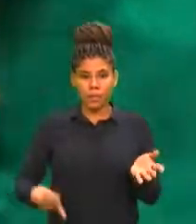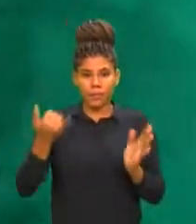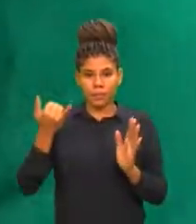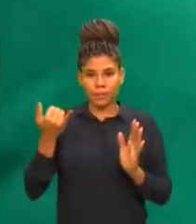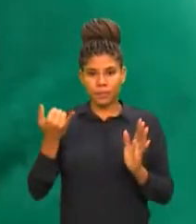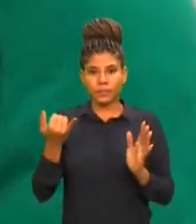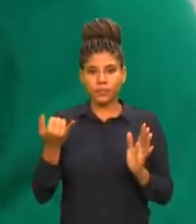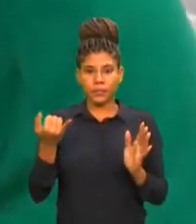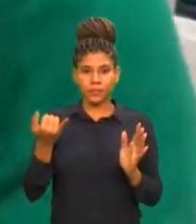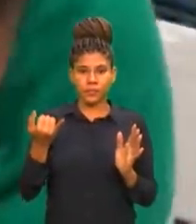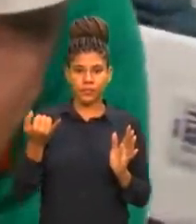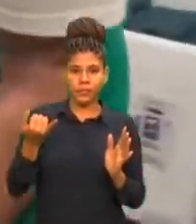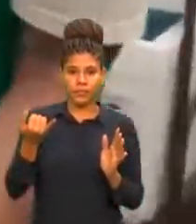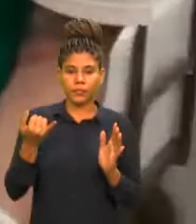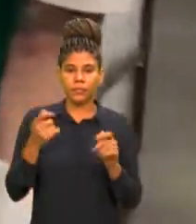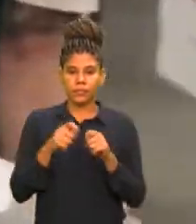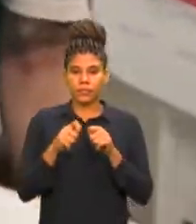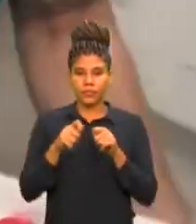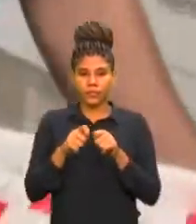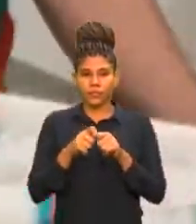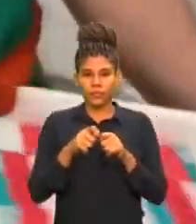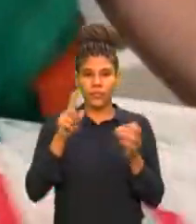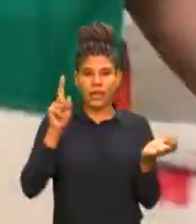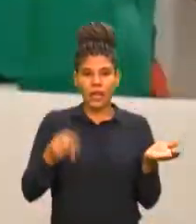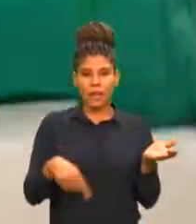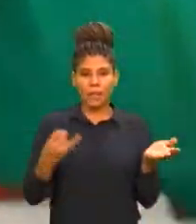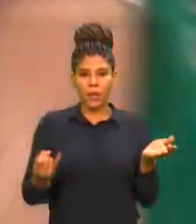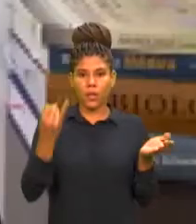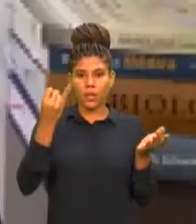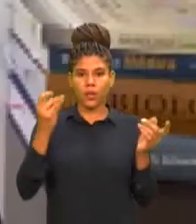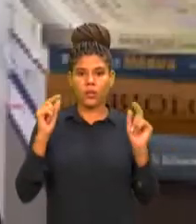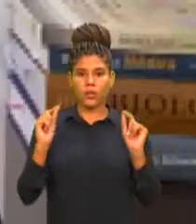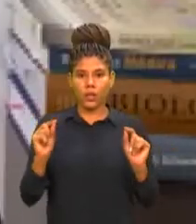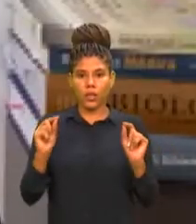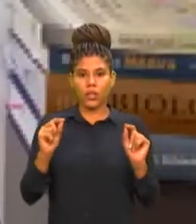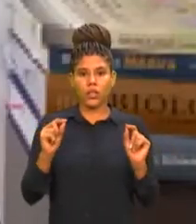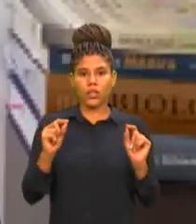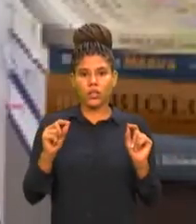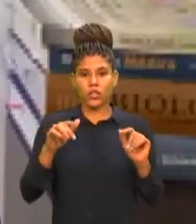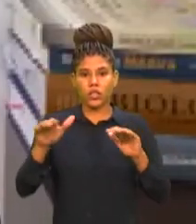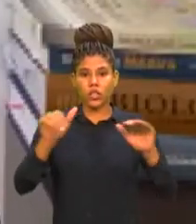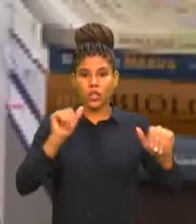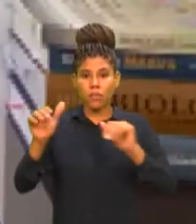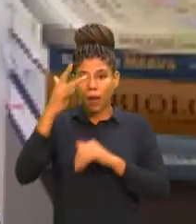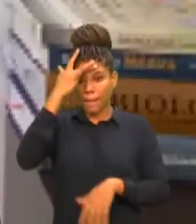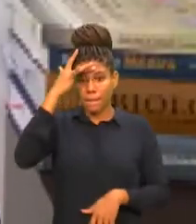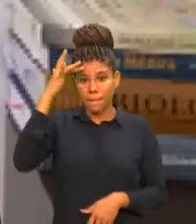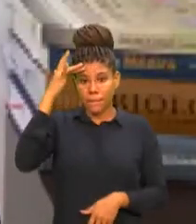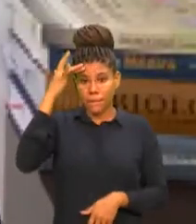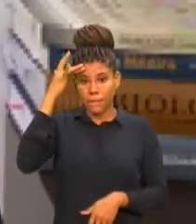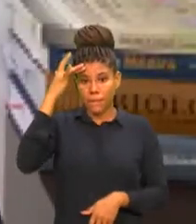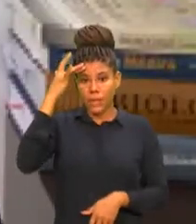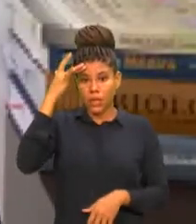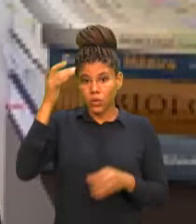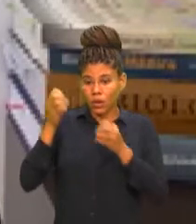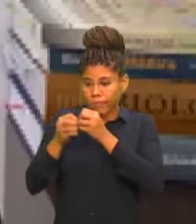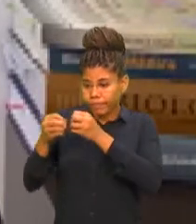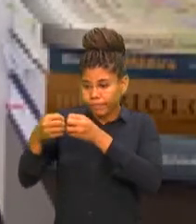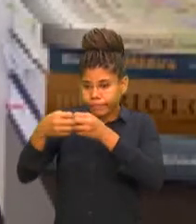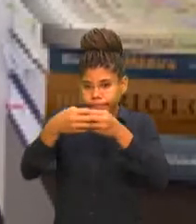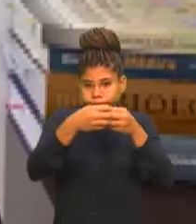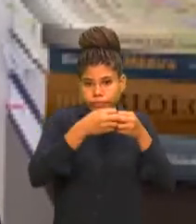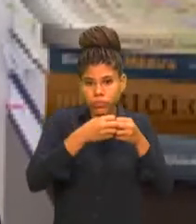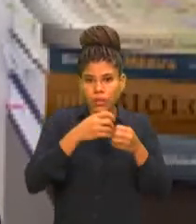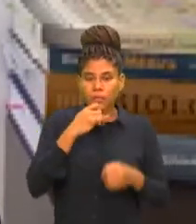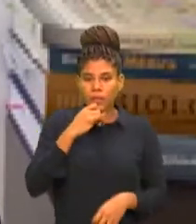vacina seja efetivo, é ideal que seja feita a convocação de pessoas próximas ao local da vacinação. Ao final do